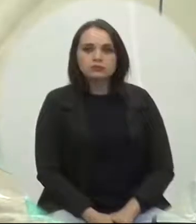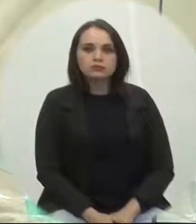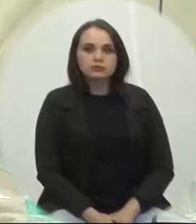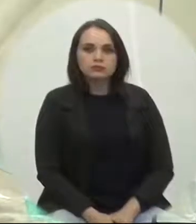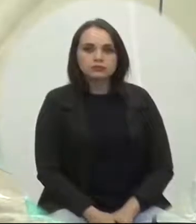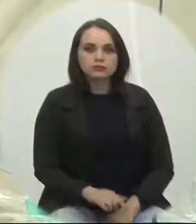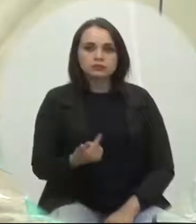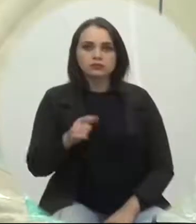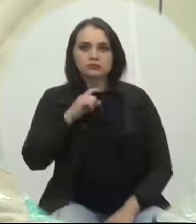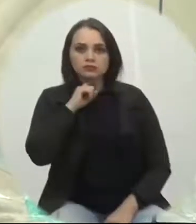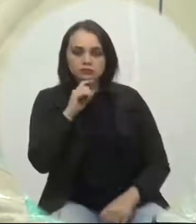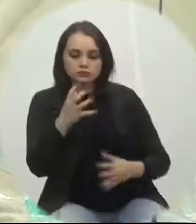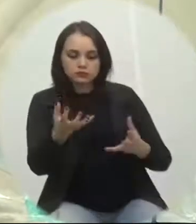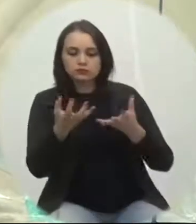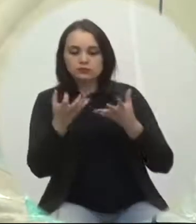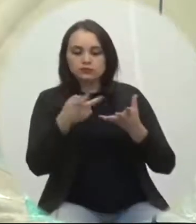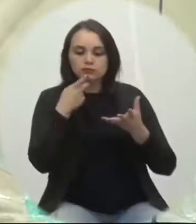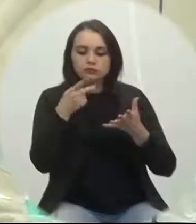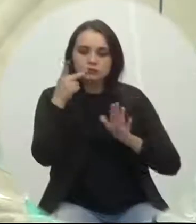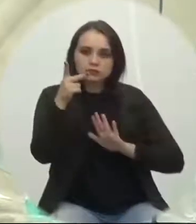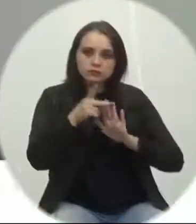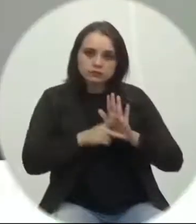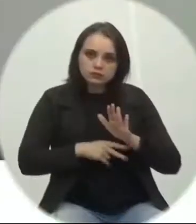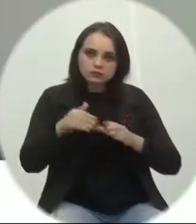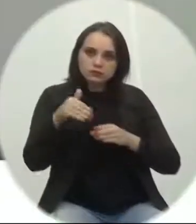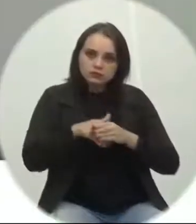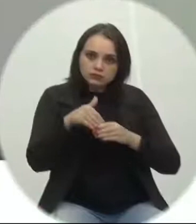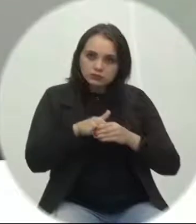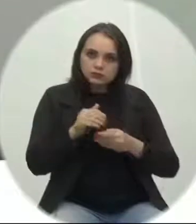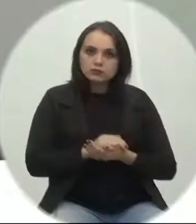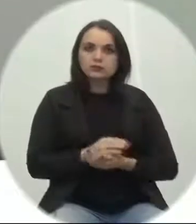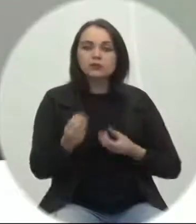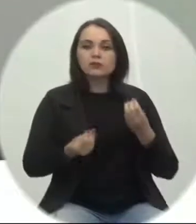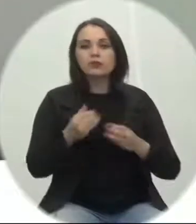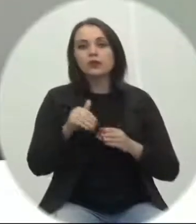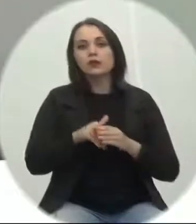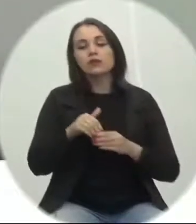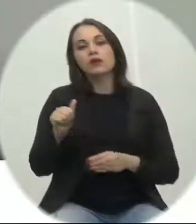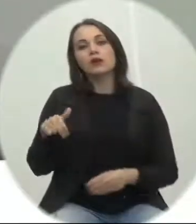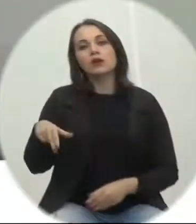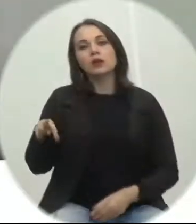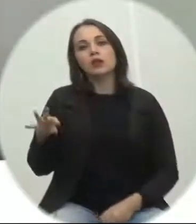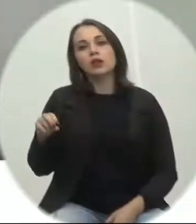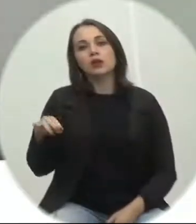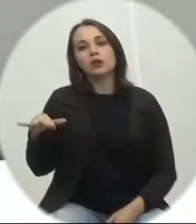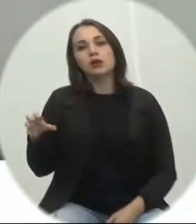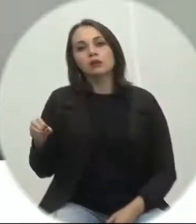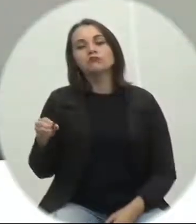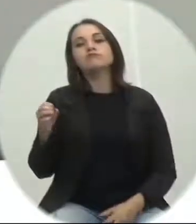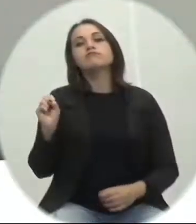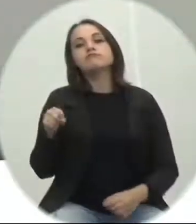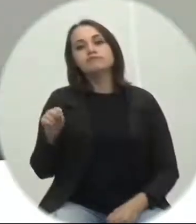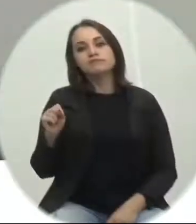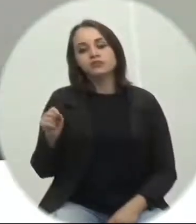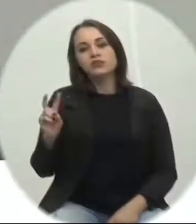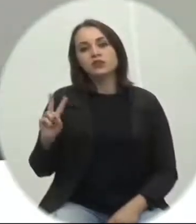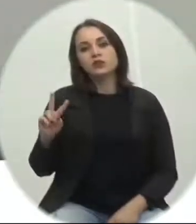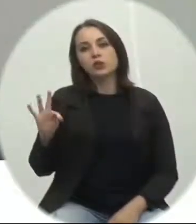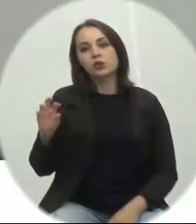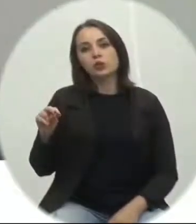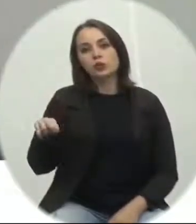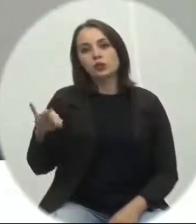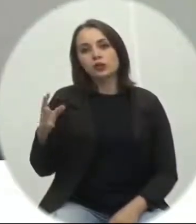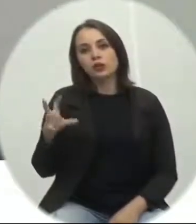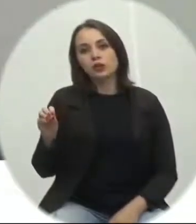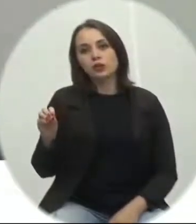não havendo quem queira discutir o projeto está em votação como vota o vereador Antônio Manuel favorável a favor vereador Torinho da